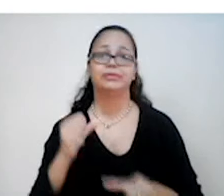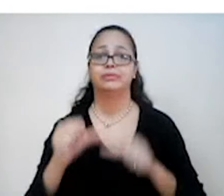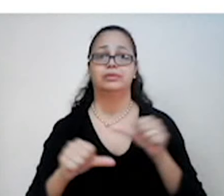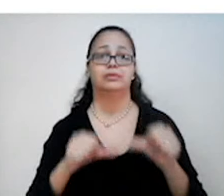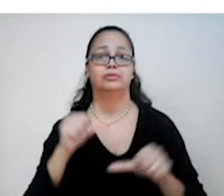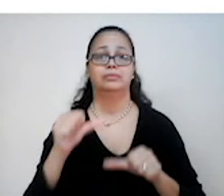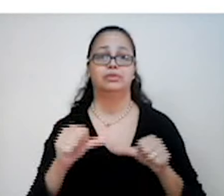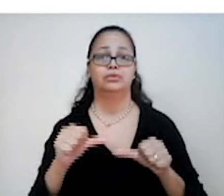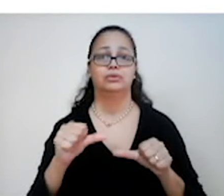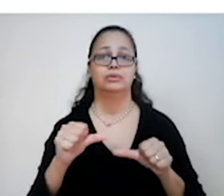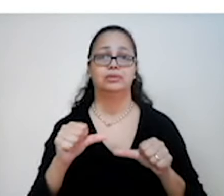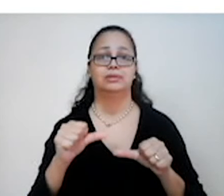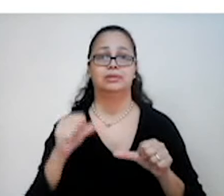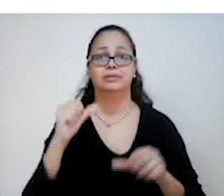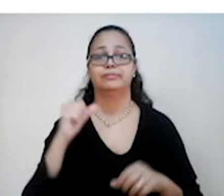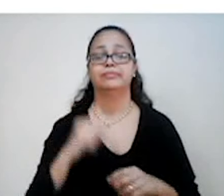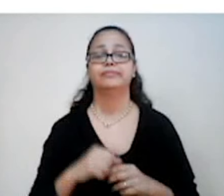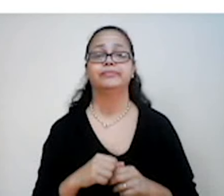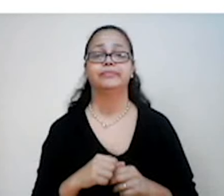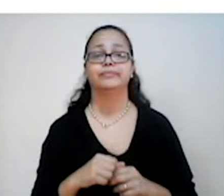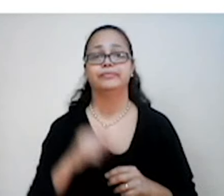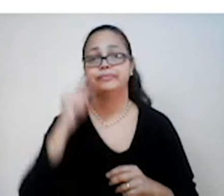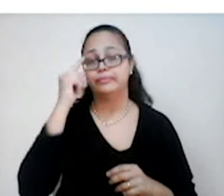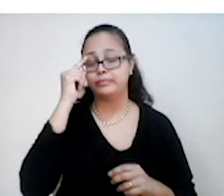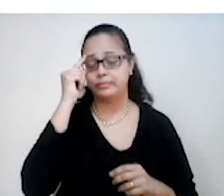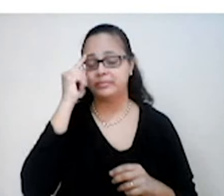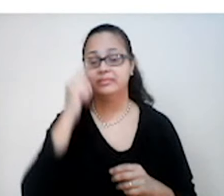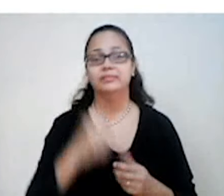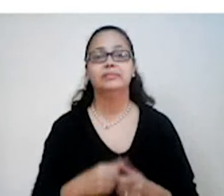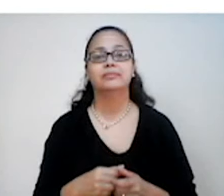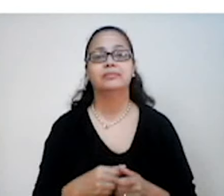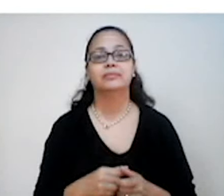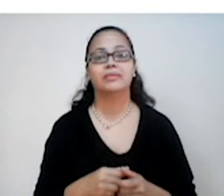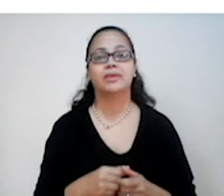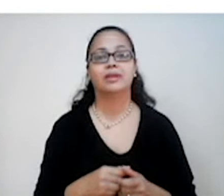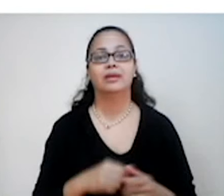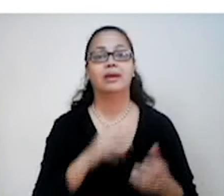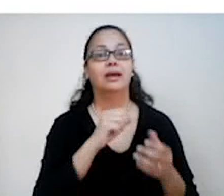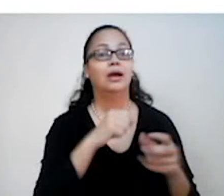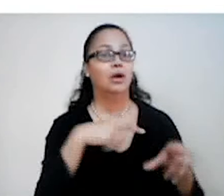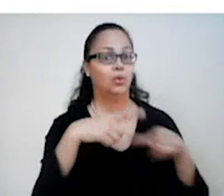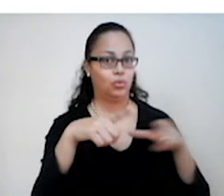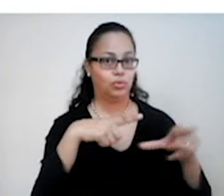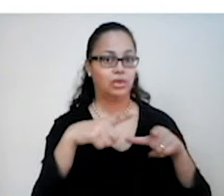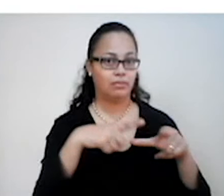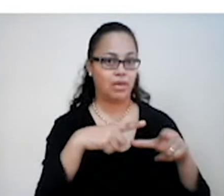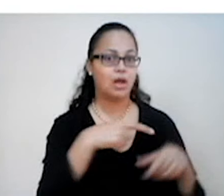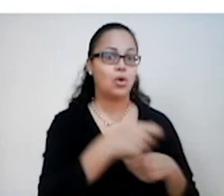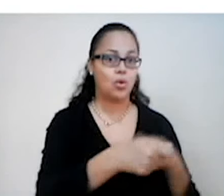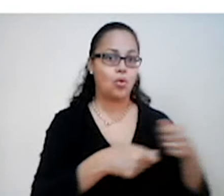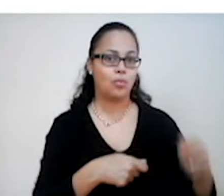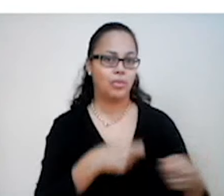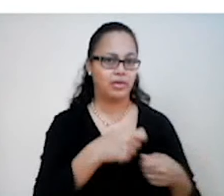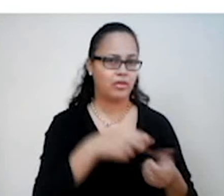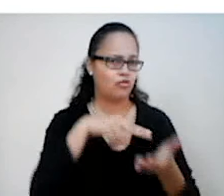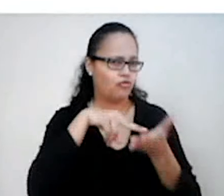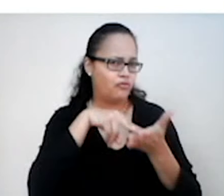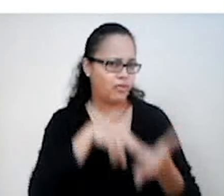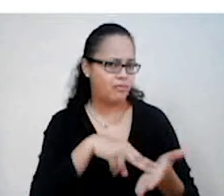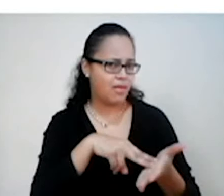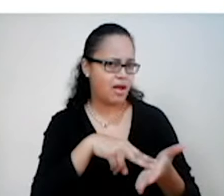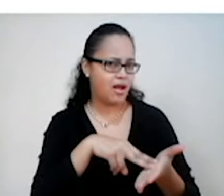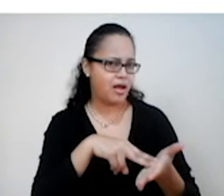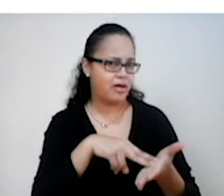essas transformações. Pessoal, à medida que a atividade comercial se firmava e